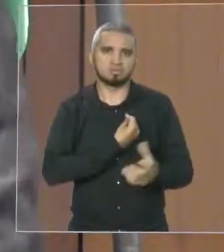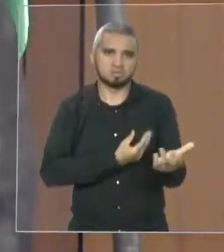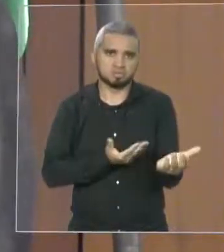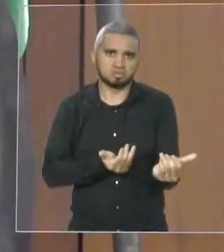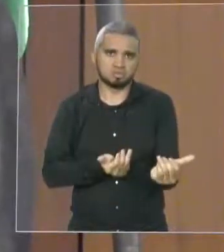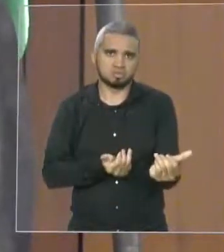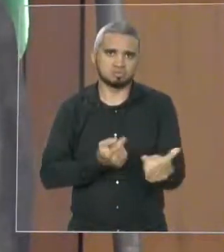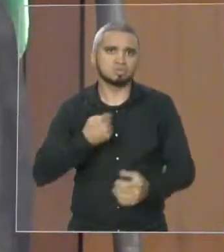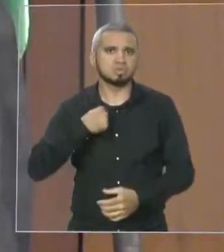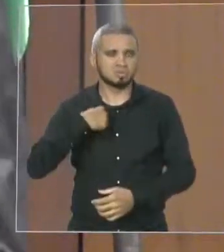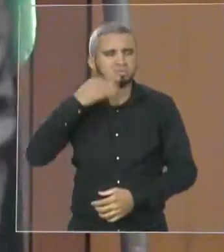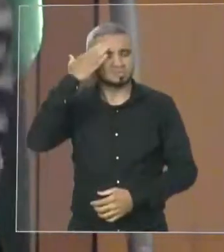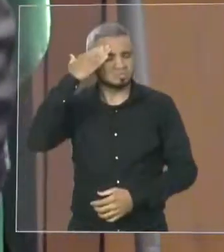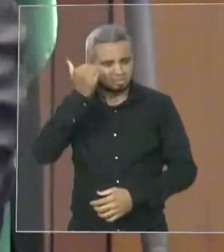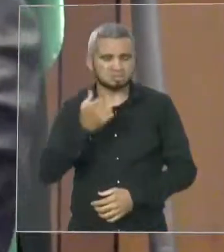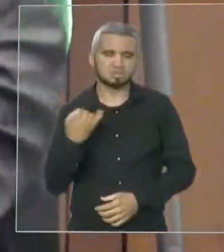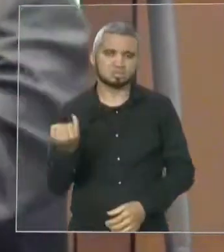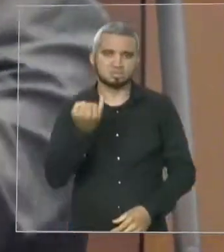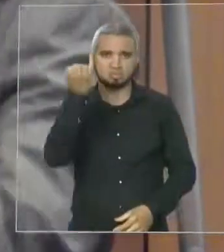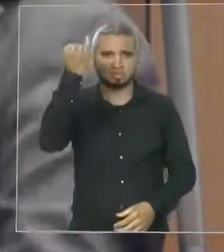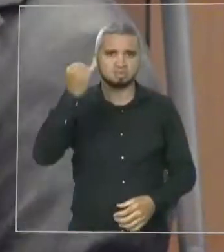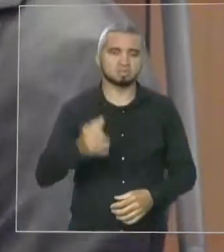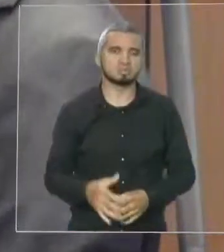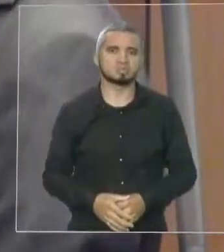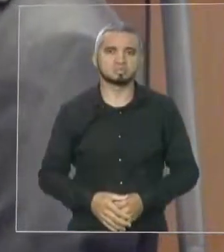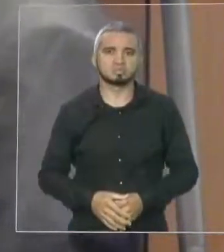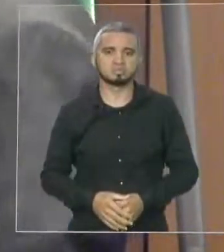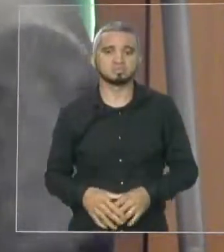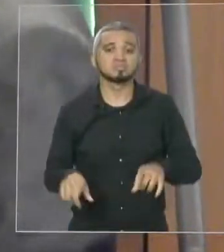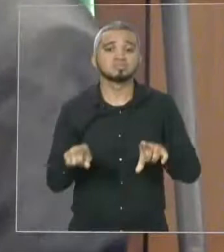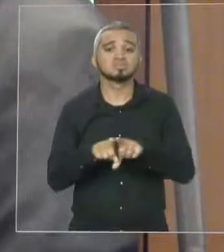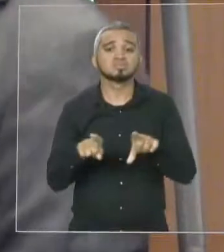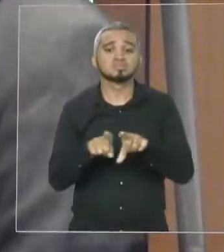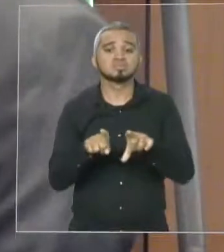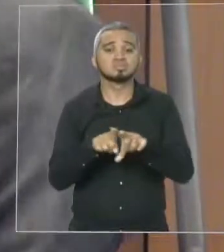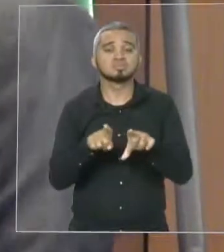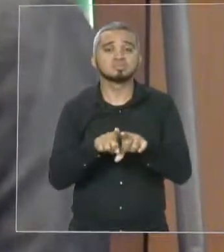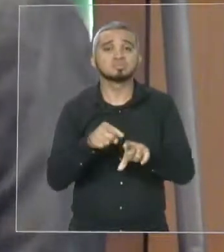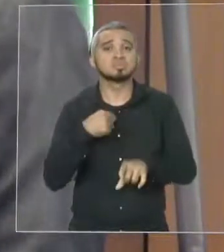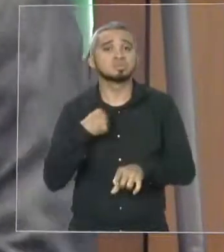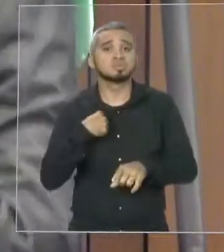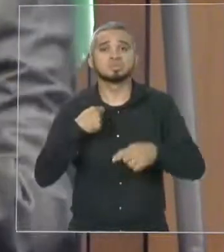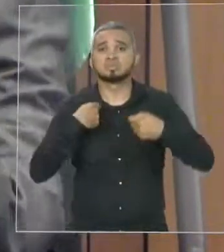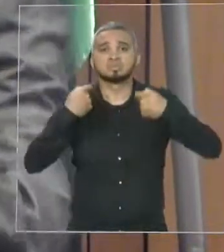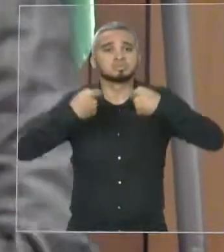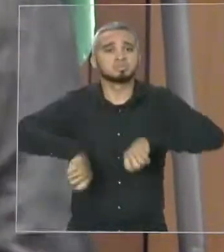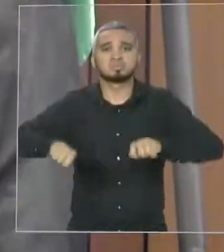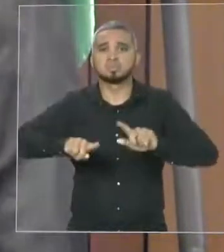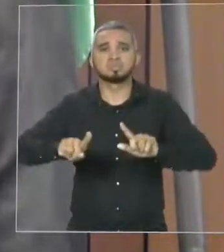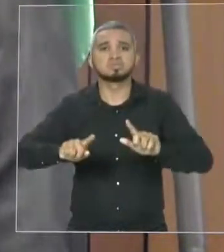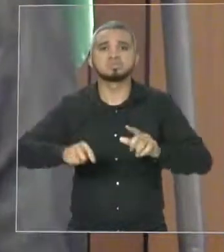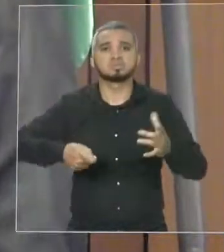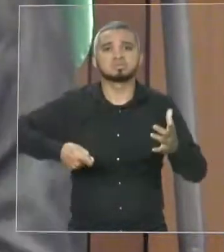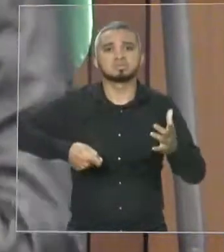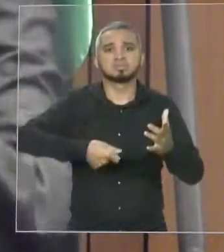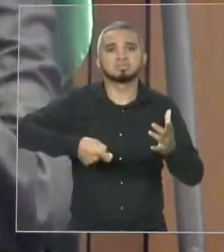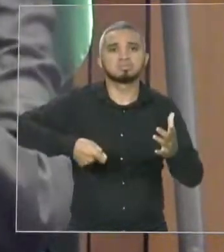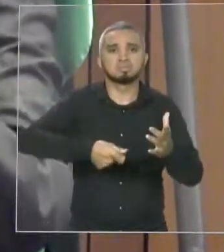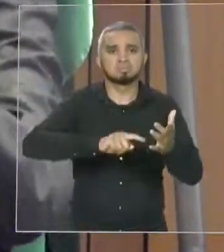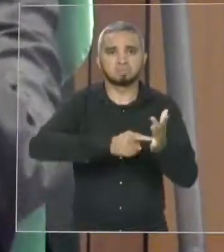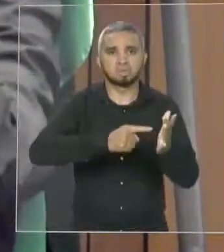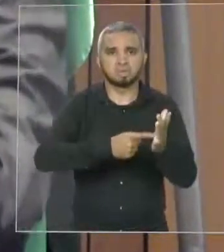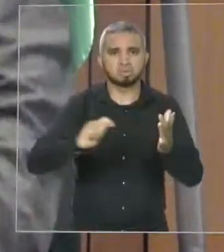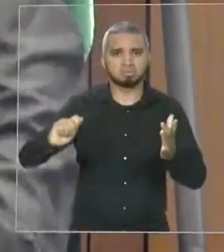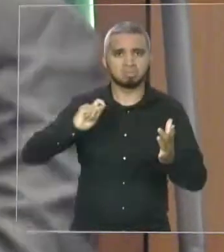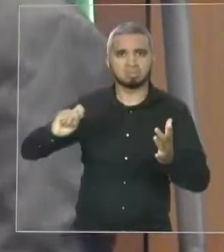sei o quanto é importante e eu também não precisei de nenhuma política afirmativa para chegar onde eu cheguei. Graças